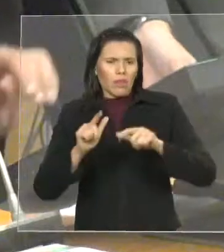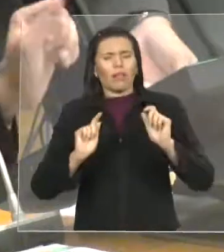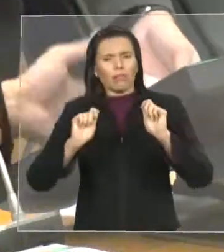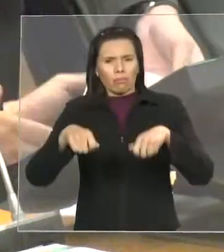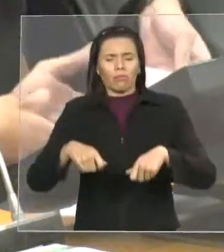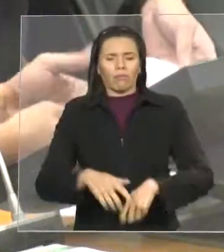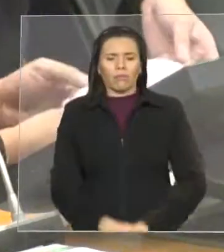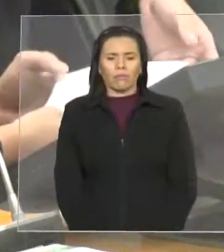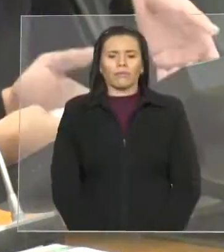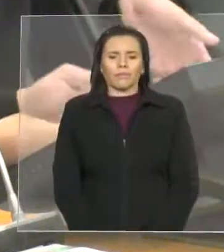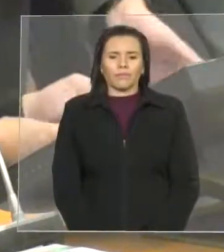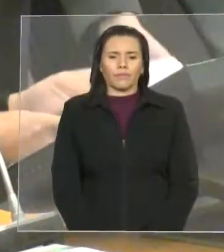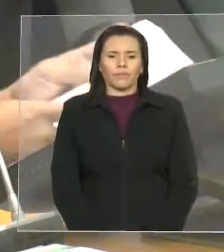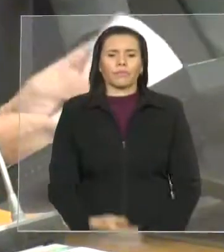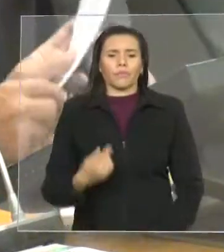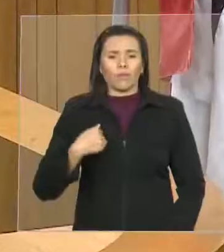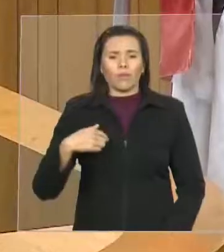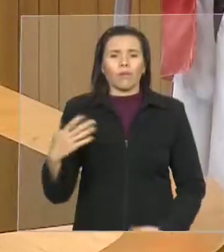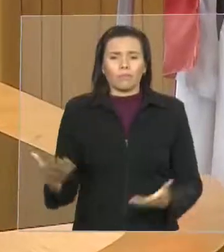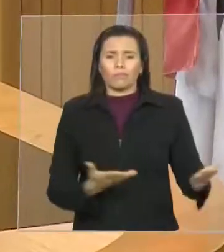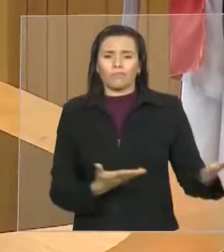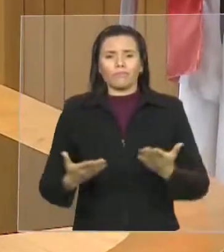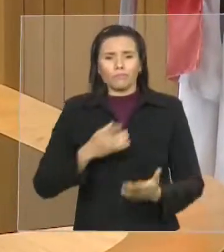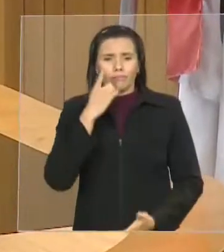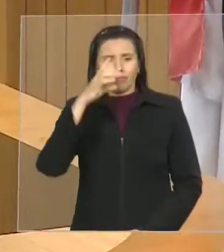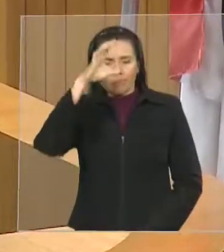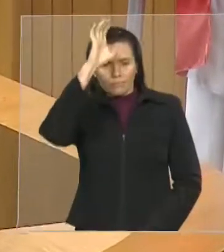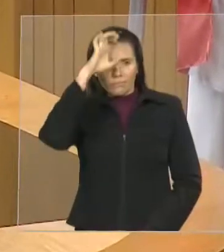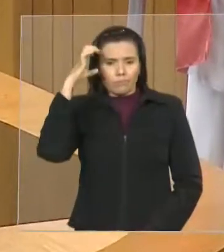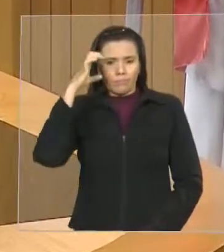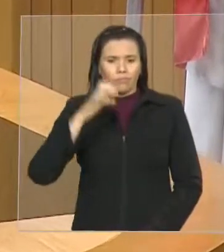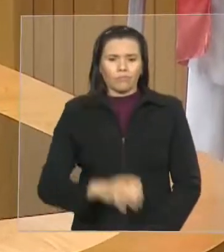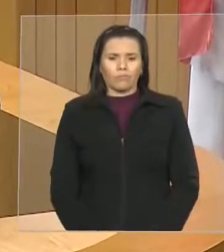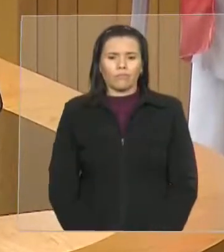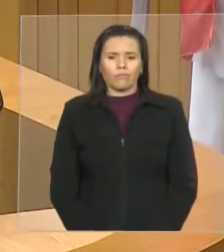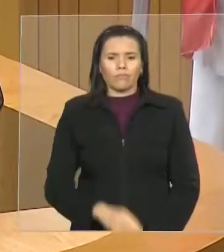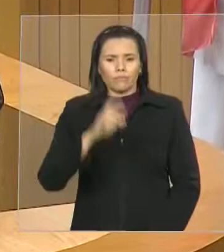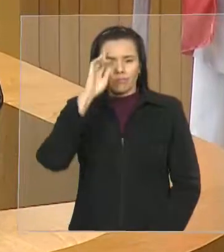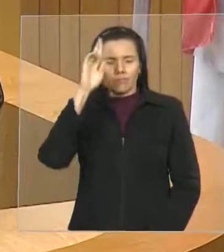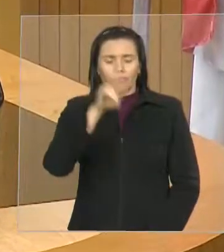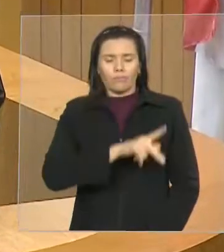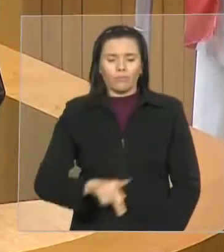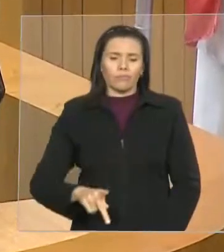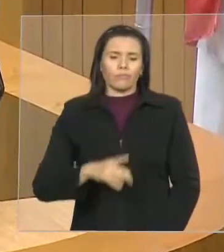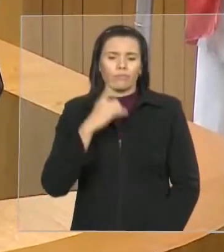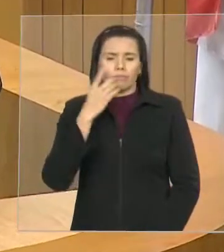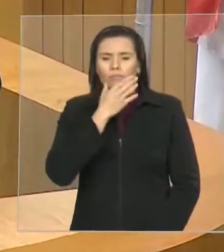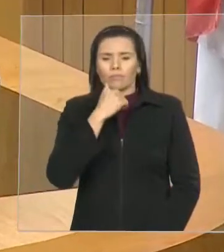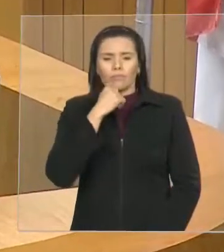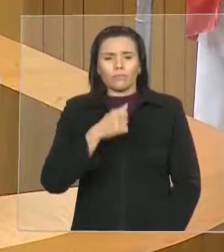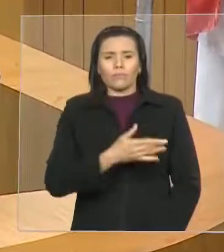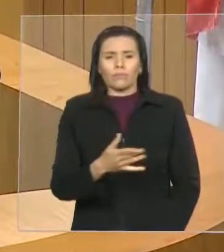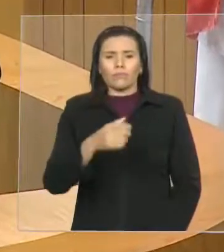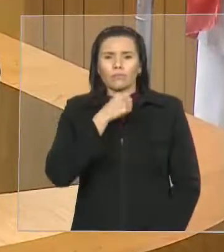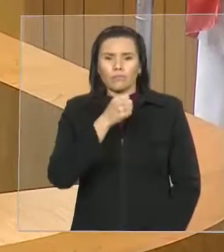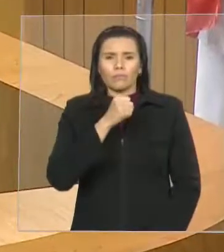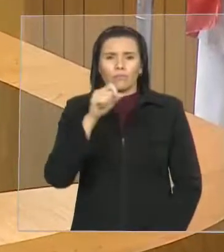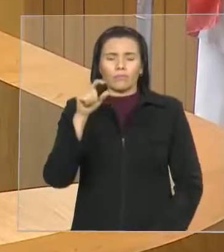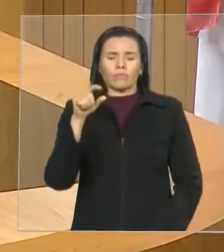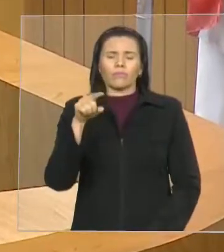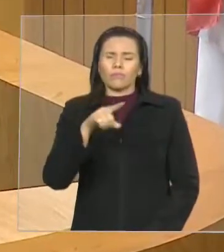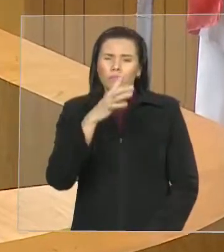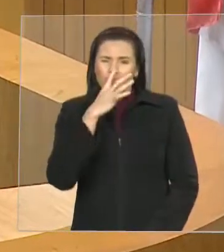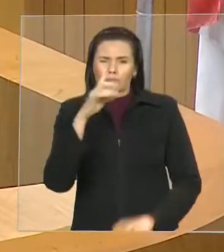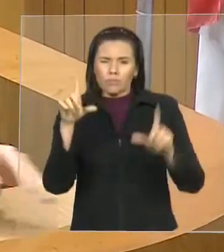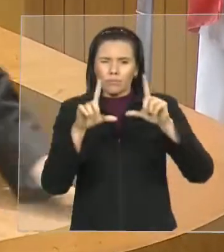Senhor presidente, senhores deputados, senhoras deputadas, galeria, imprensa, telespectadores da TV Assembleia. Senhor presidente, eu vi com atenção